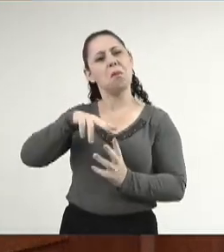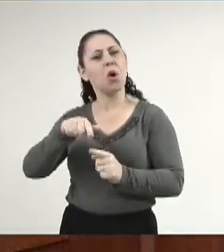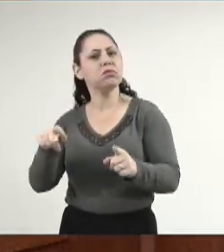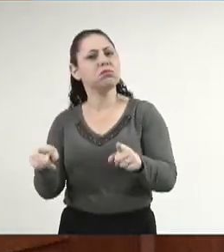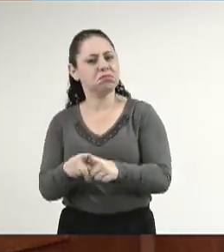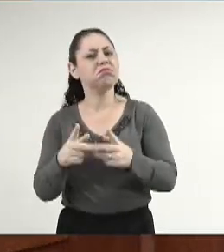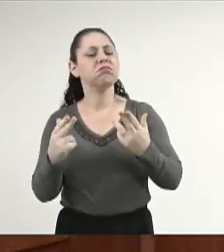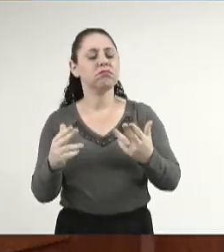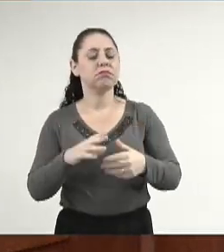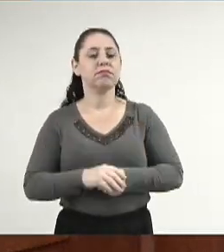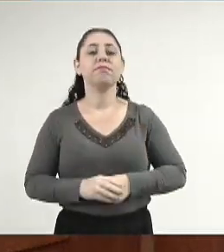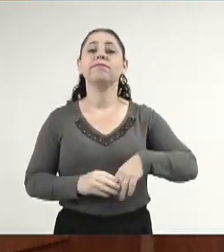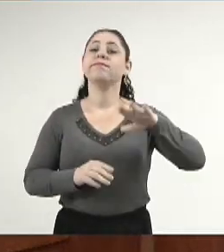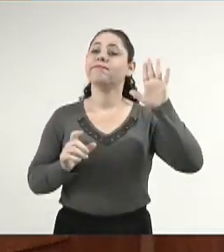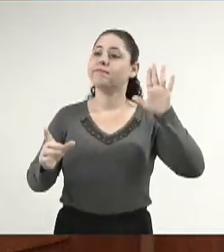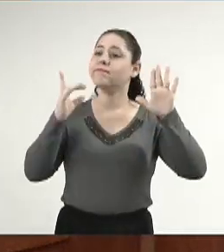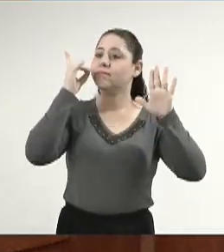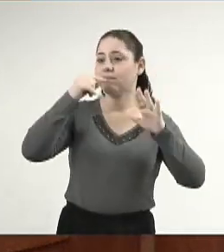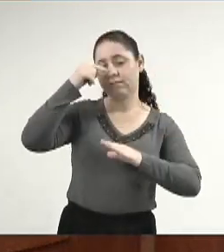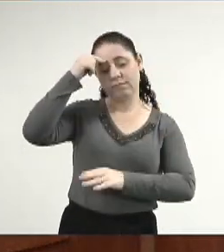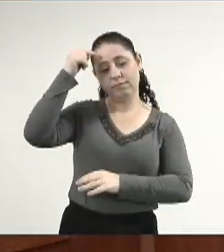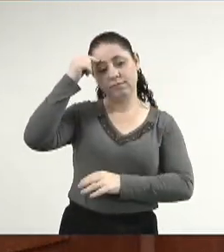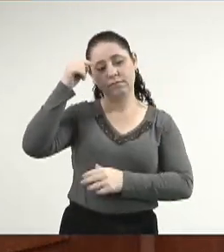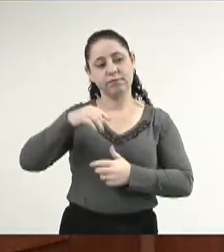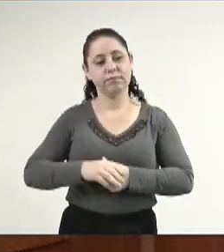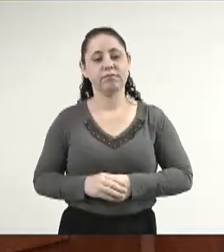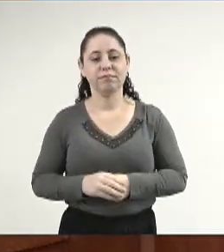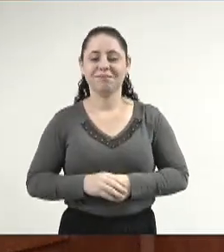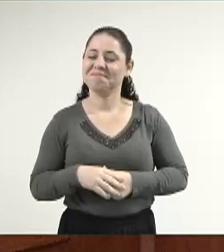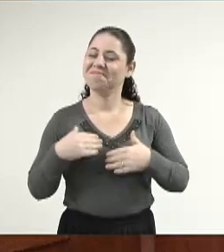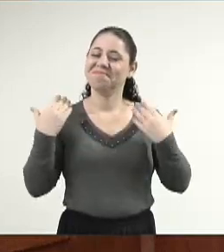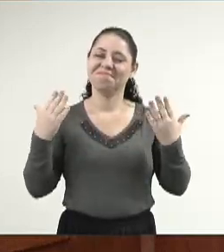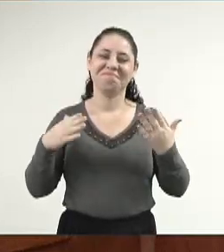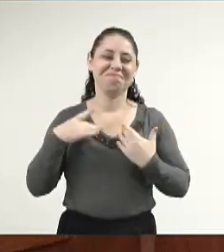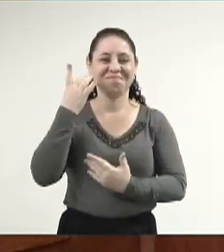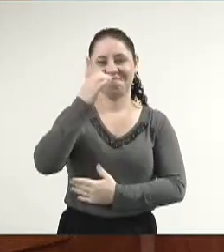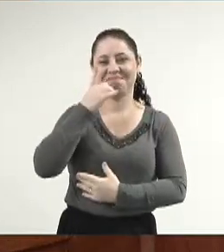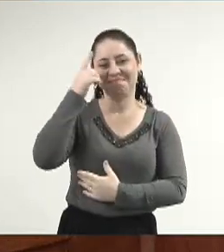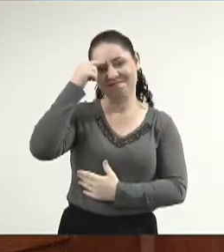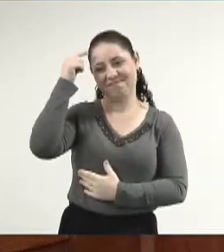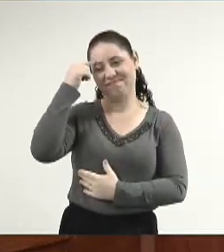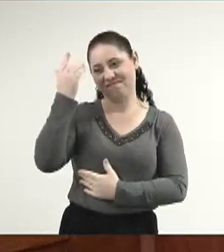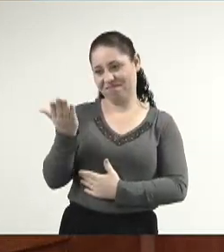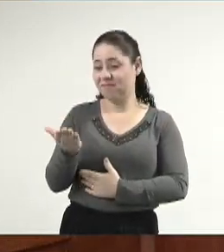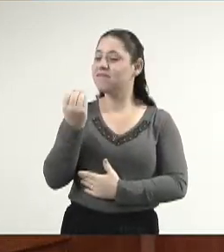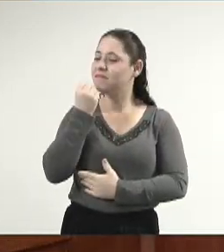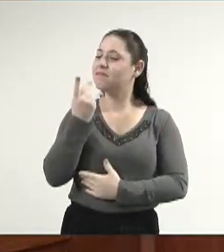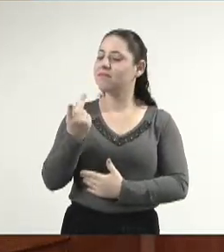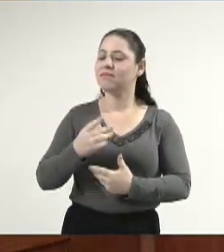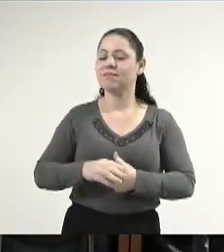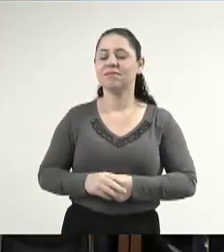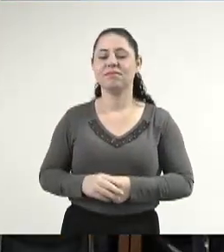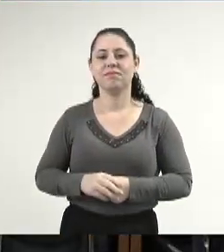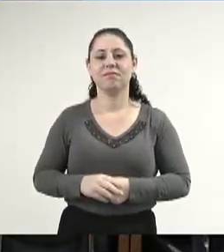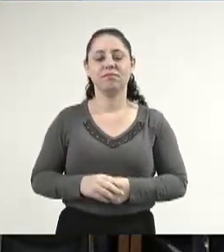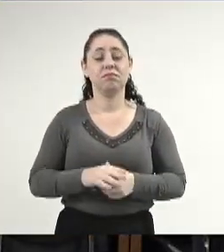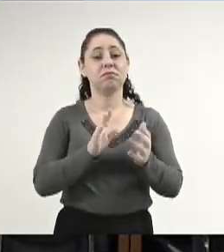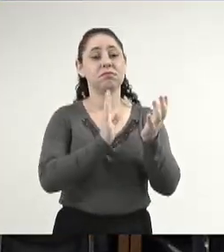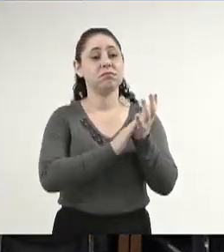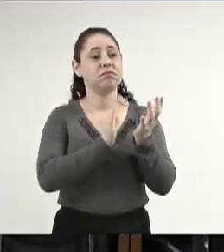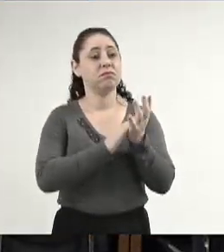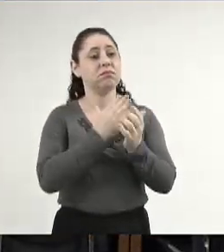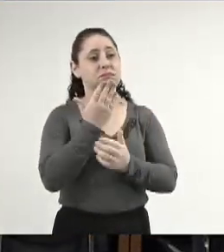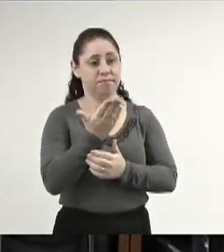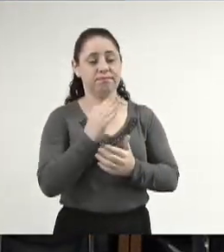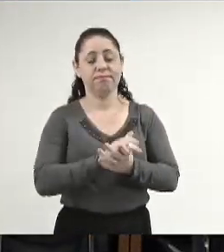inteiro? Permite uma parte, deputado. Eu com muita alegria, deputado Zé Teixeira. Pois não? Deputado, parabenizar a V.